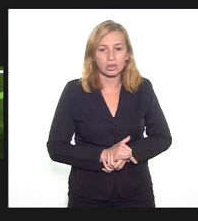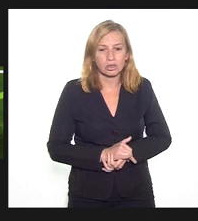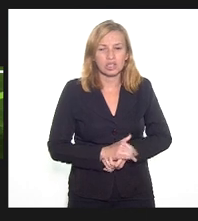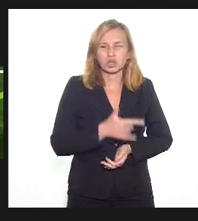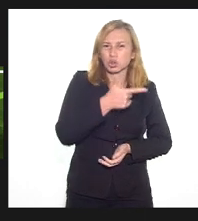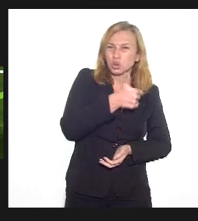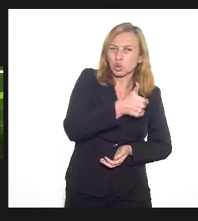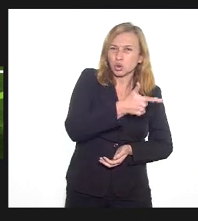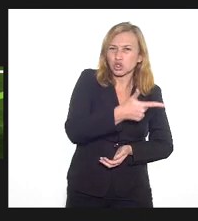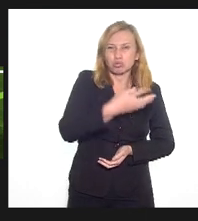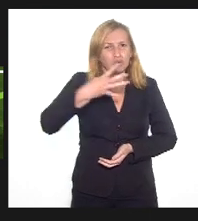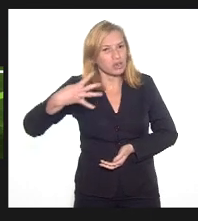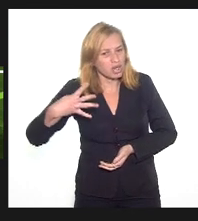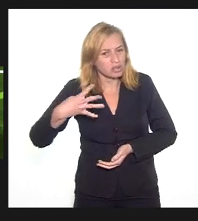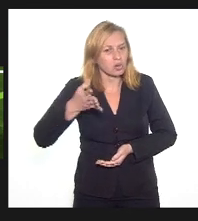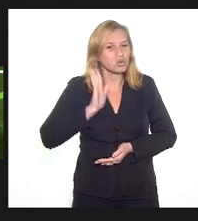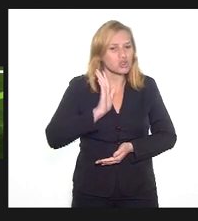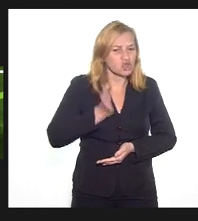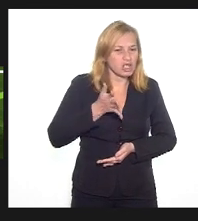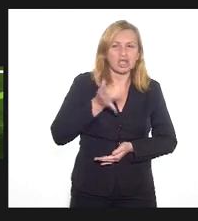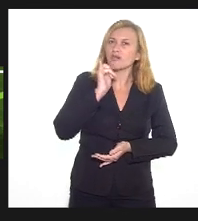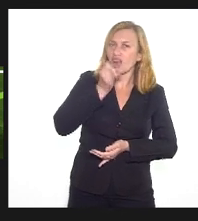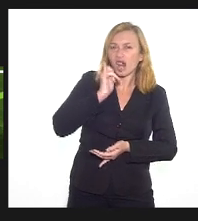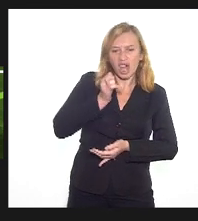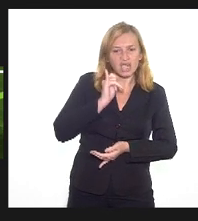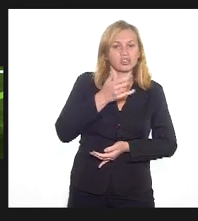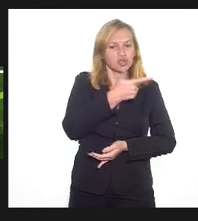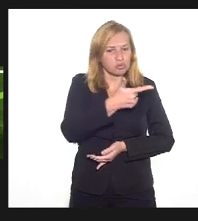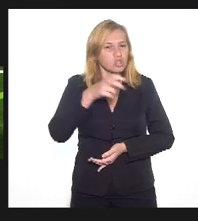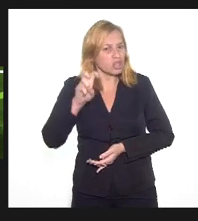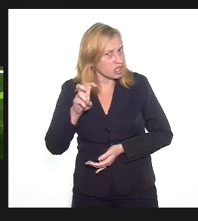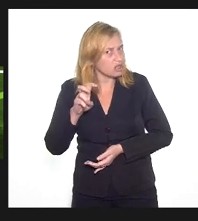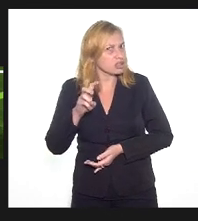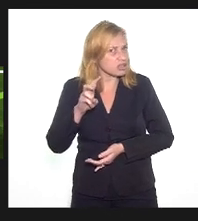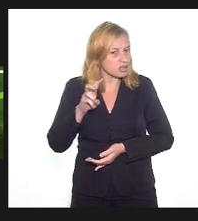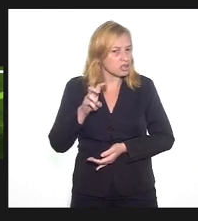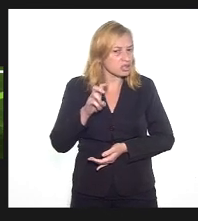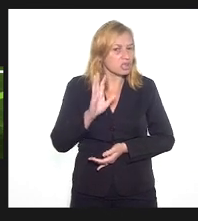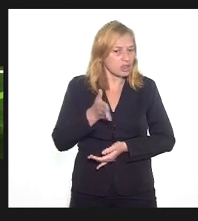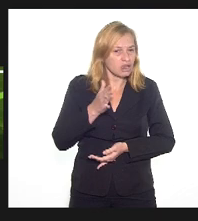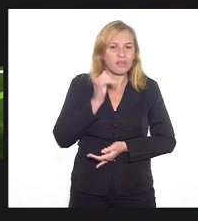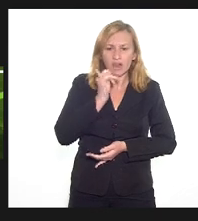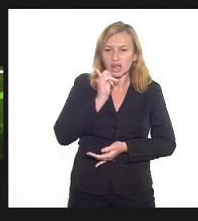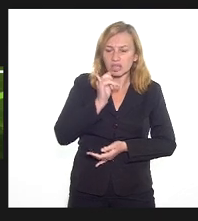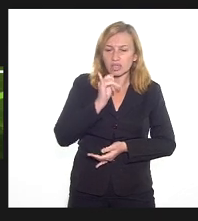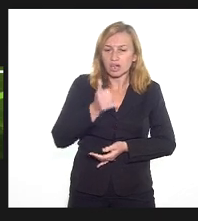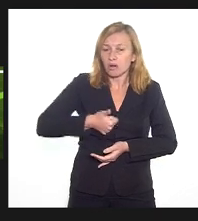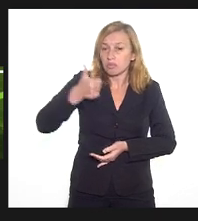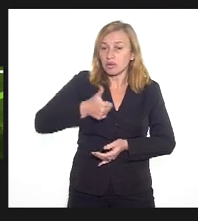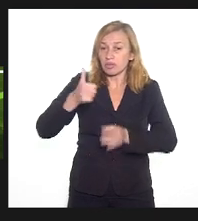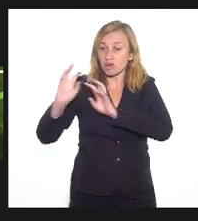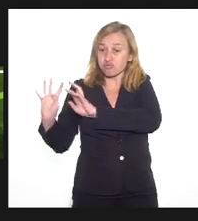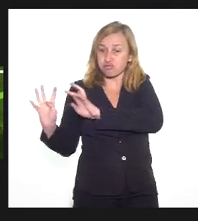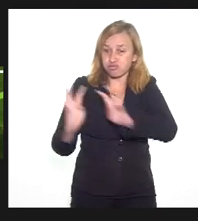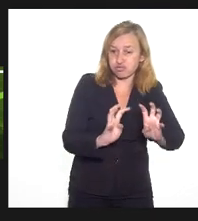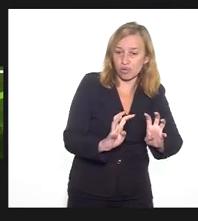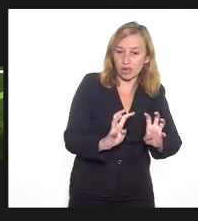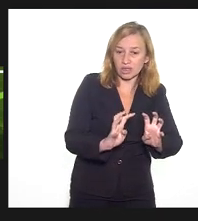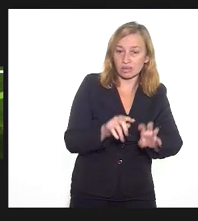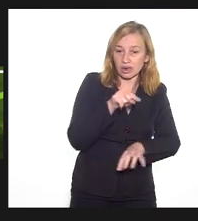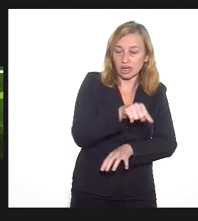2014, gente já tinha que relato, 2015, basicamente 2015, a já tinha relatos da primeira invasão aqui, que aconteceu aqui no Sapo 1,